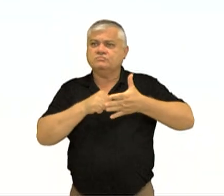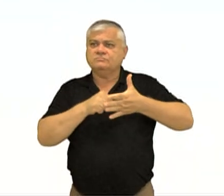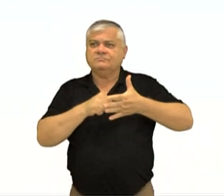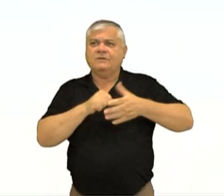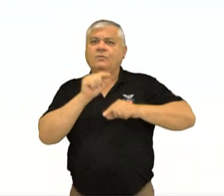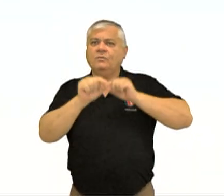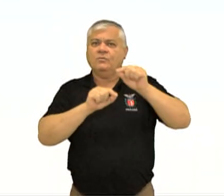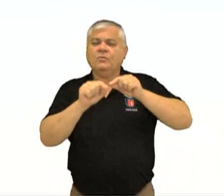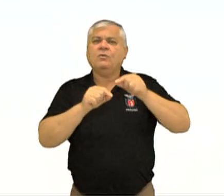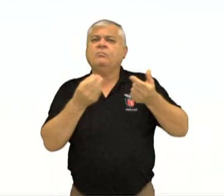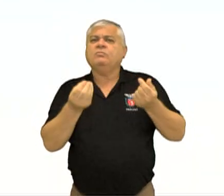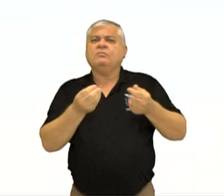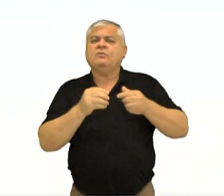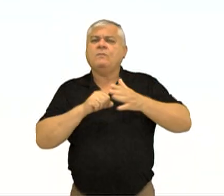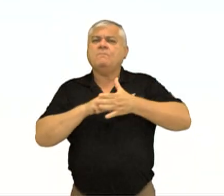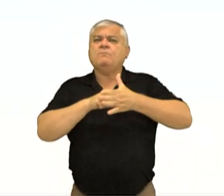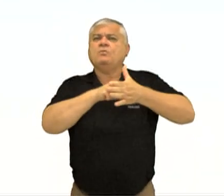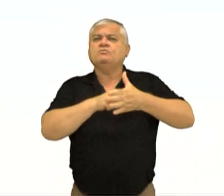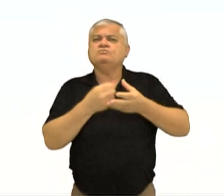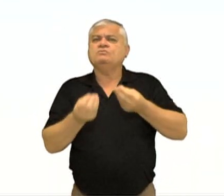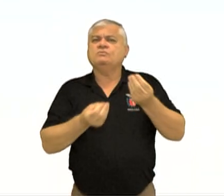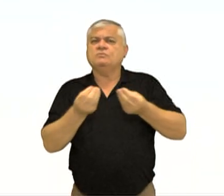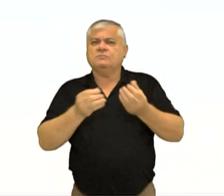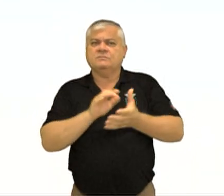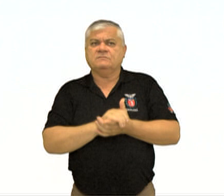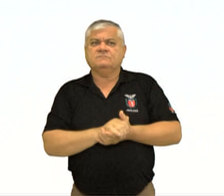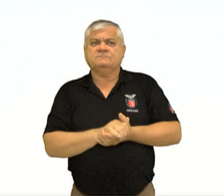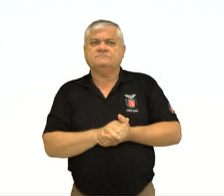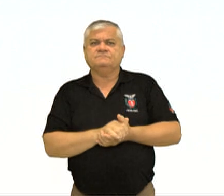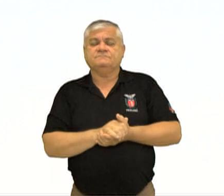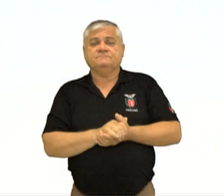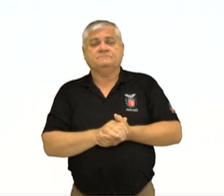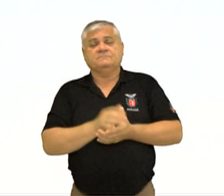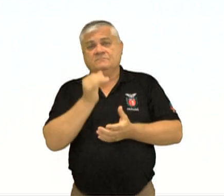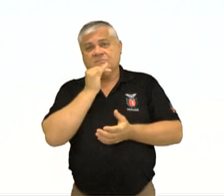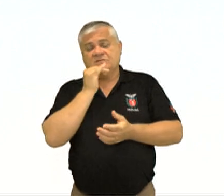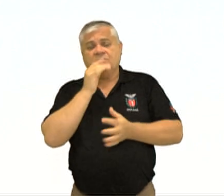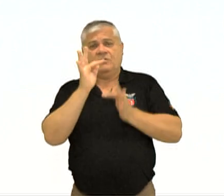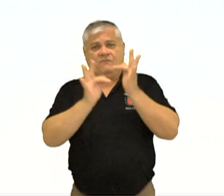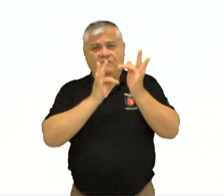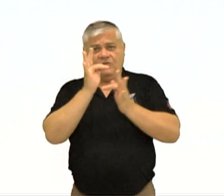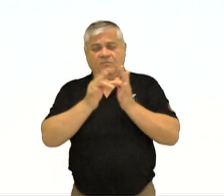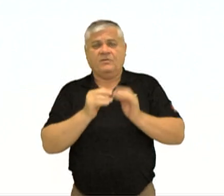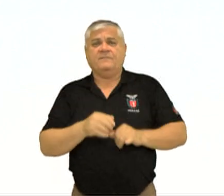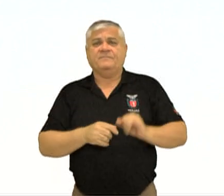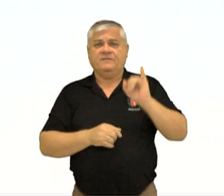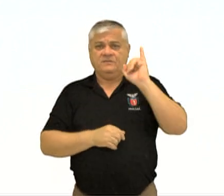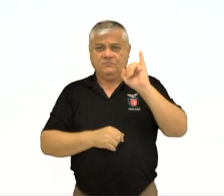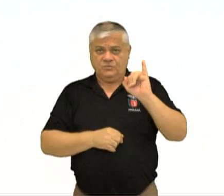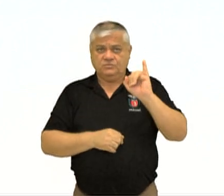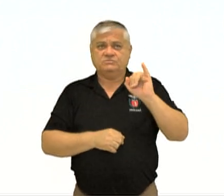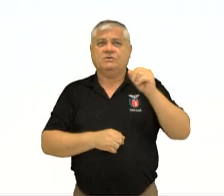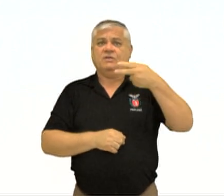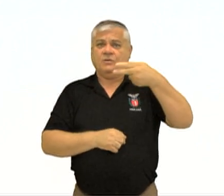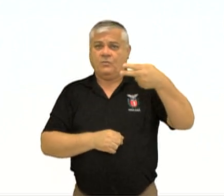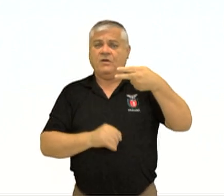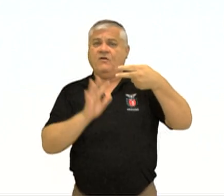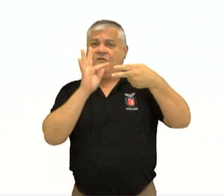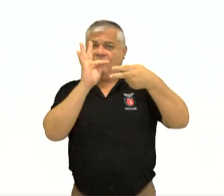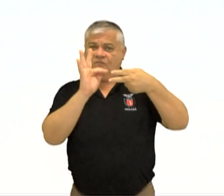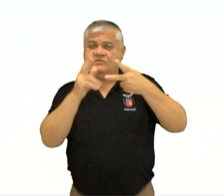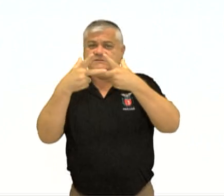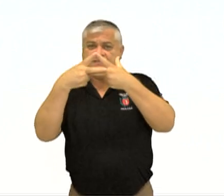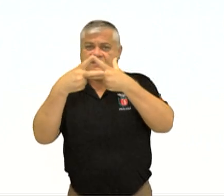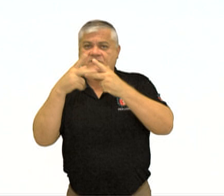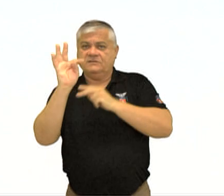E como é é trabalhado o impulso nessa parte, meus queridos? Cara, é a aplicação da fórmula. Impulso é igual a força vezes o delta